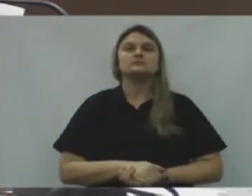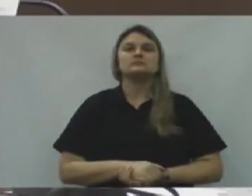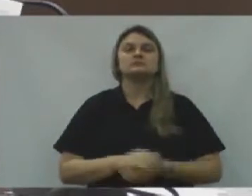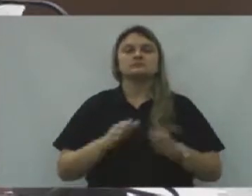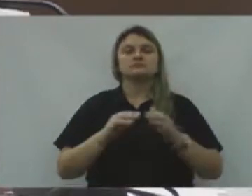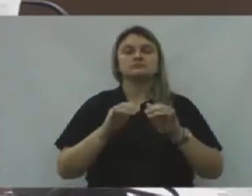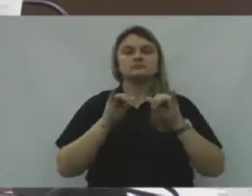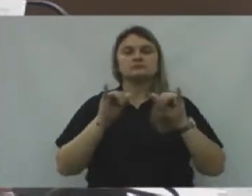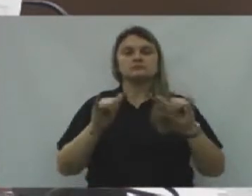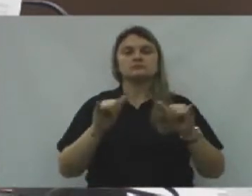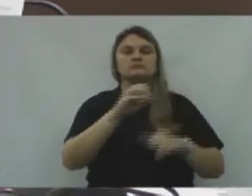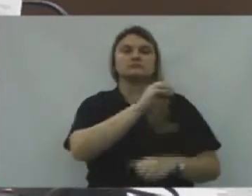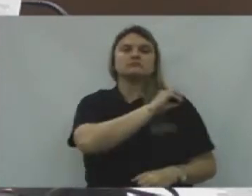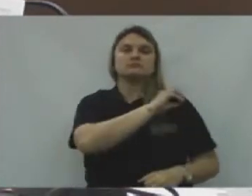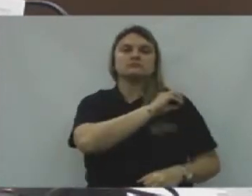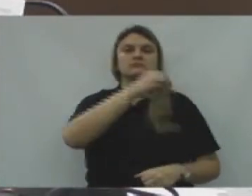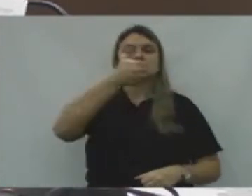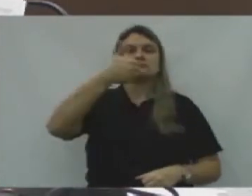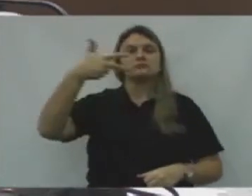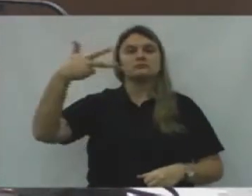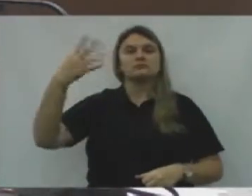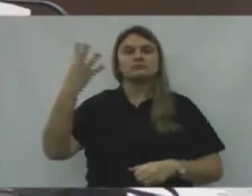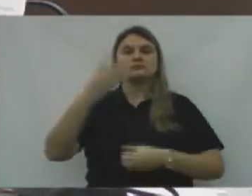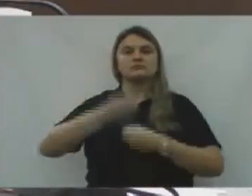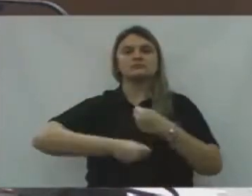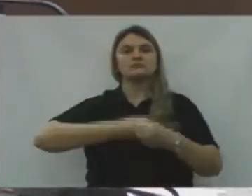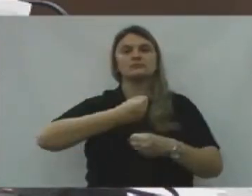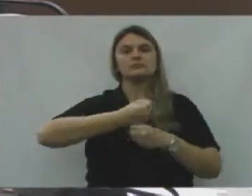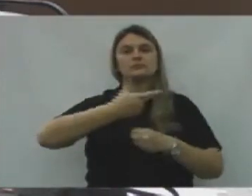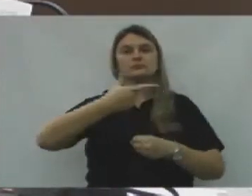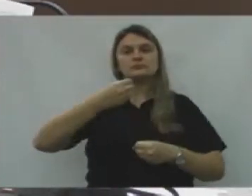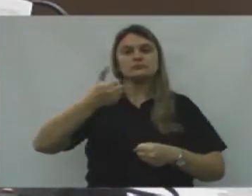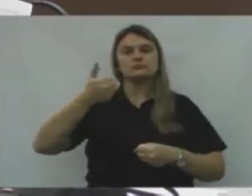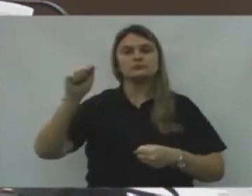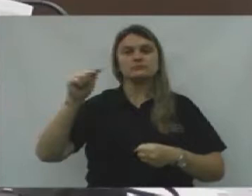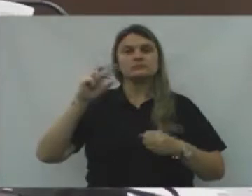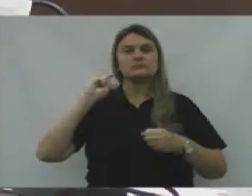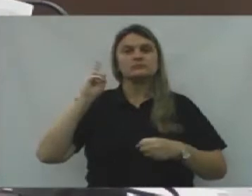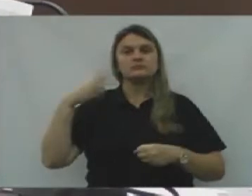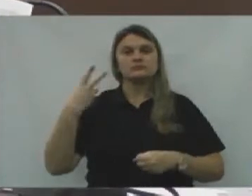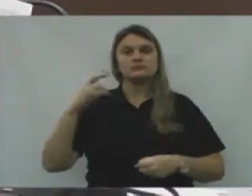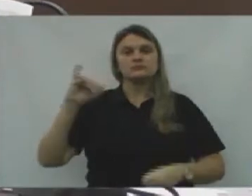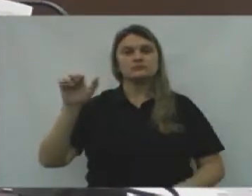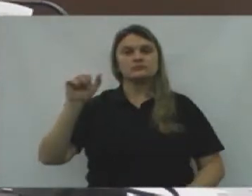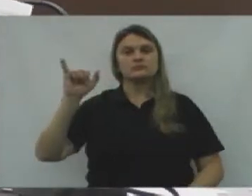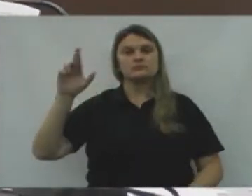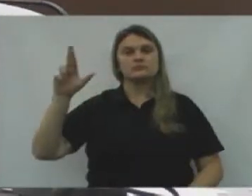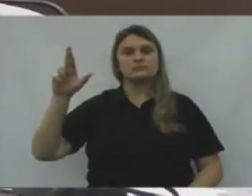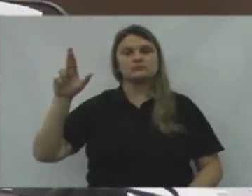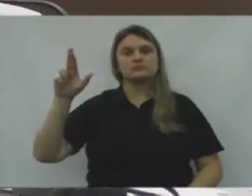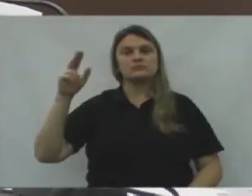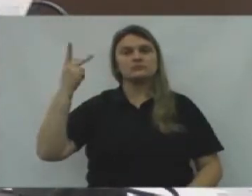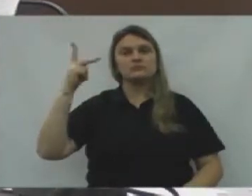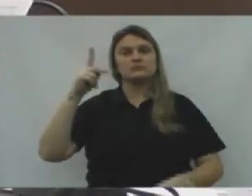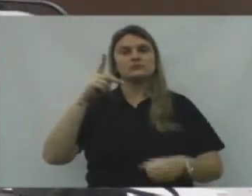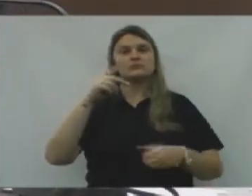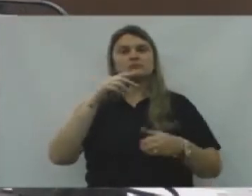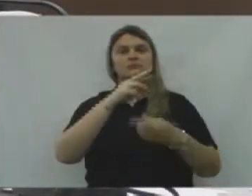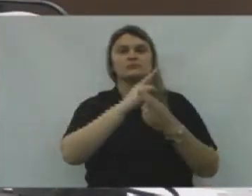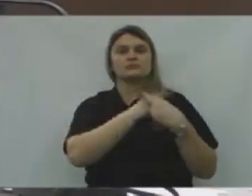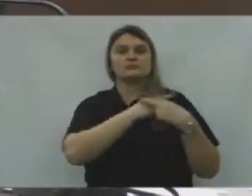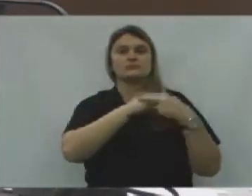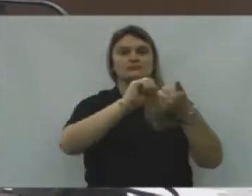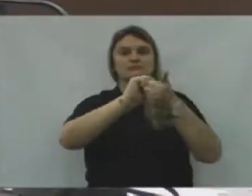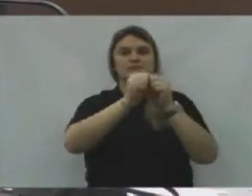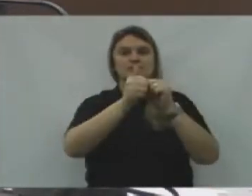Indicação de nº 134, 2017, Do vereador Jair Brunhago, Ao Departamento de